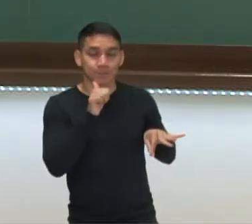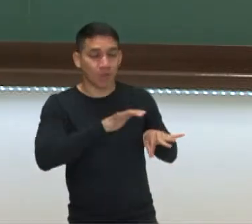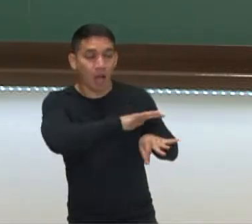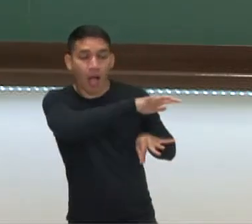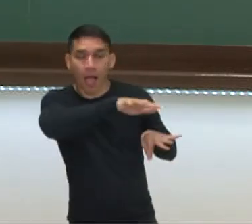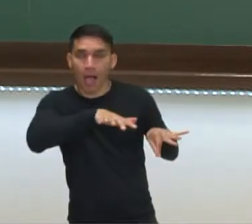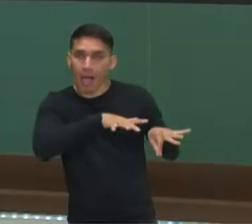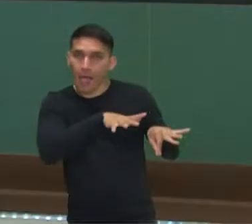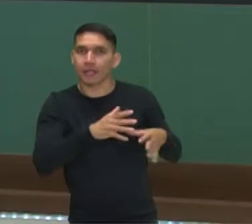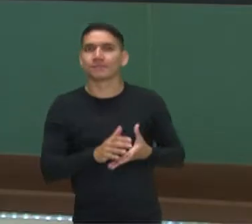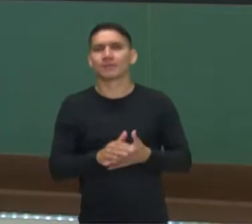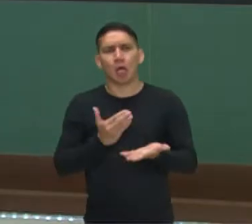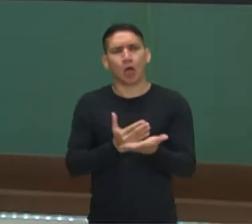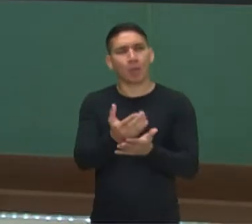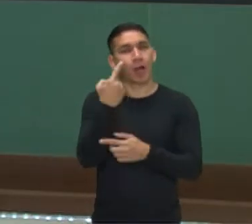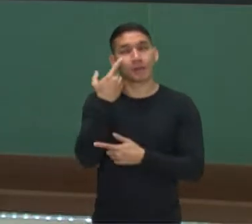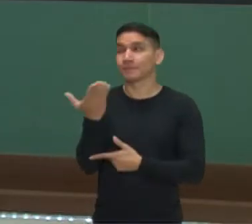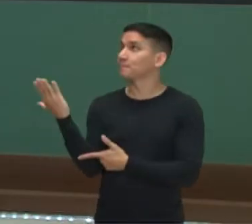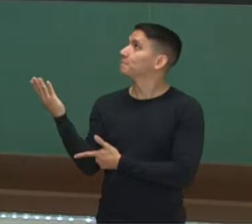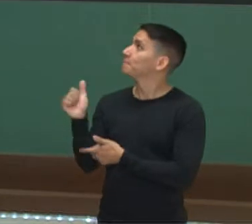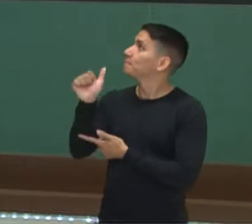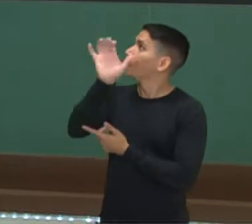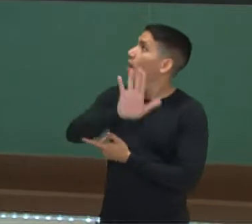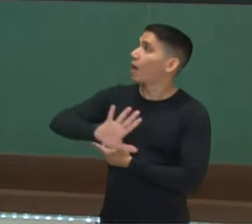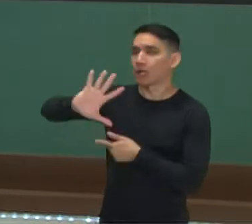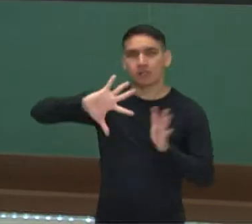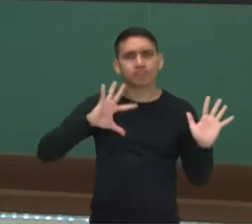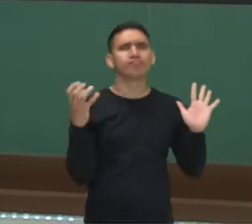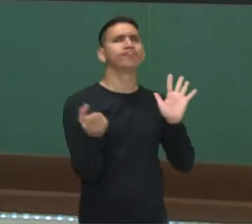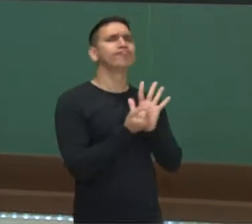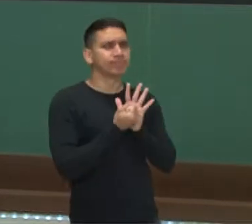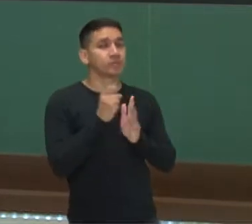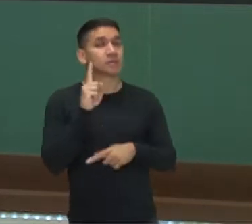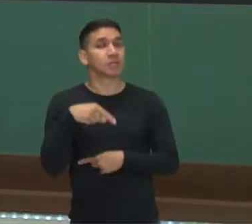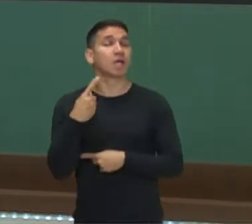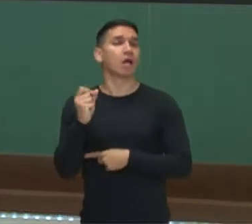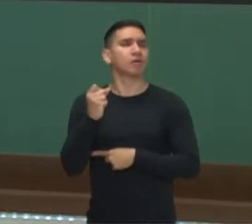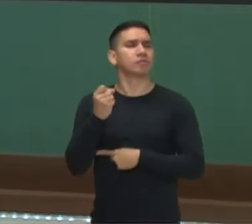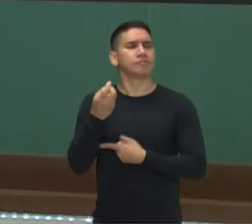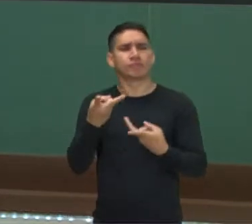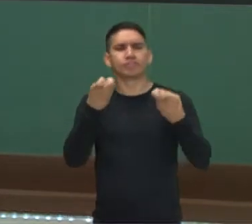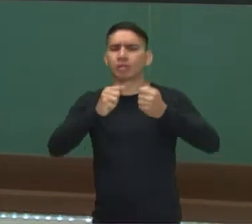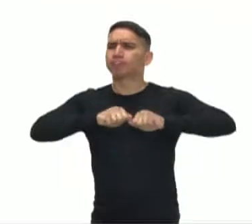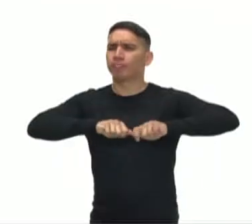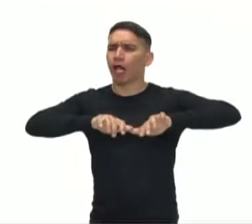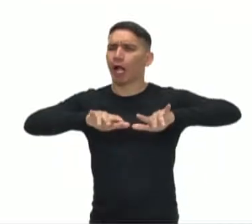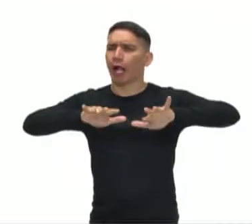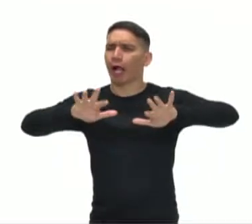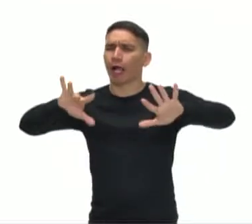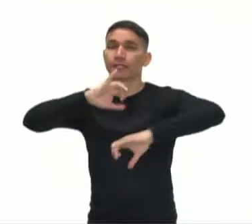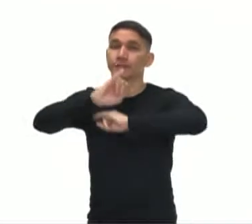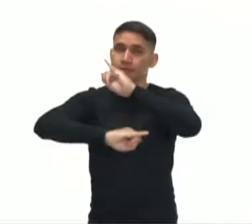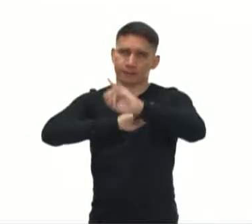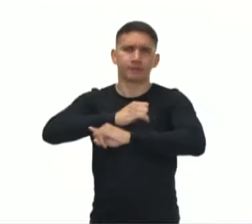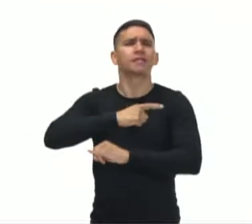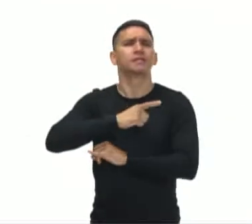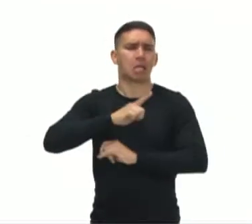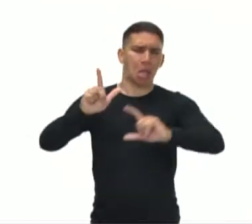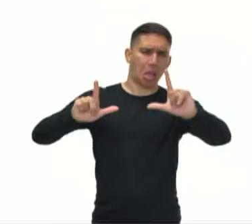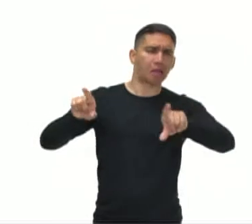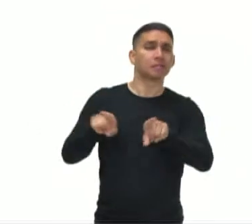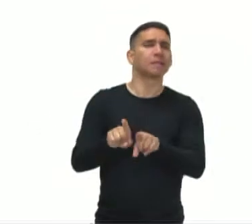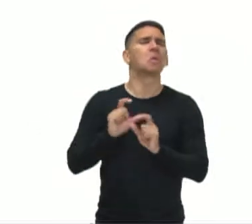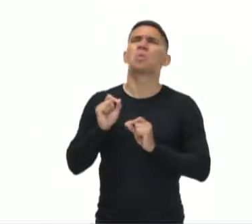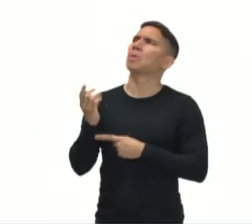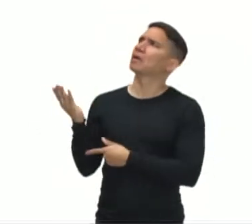a gente começar, olha só essa imagem. Ela é um símbolo, né? Muito visto aí na internet, na TV. O